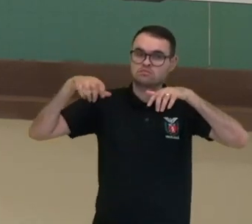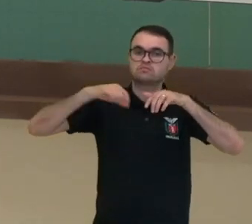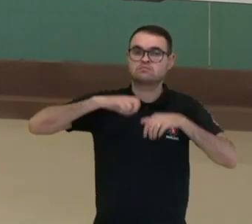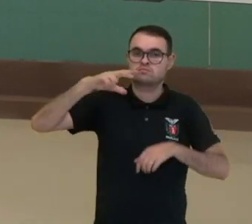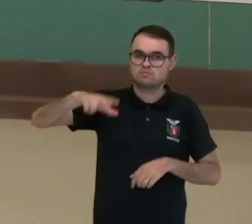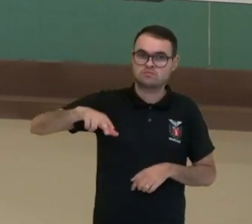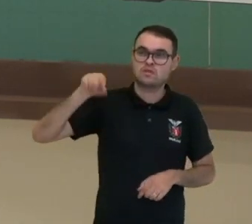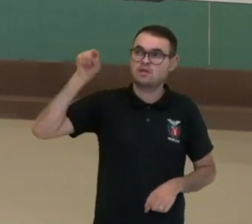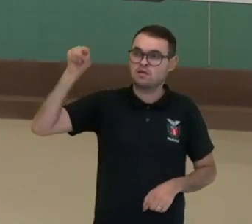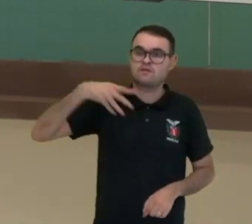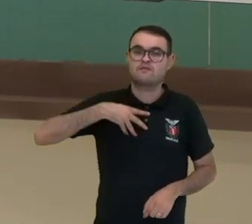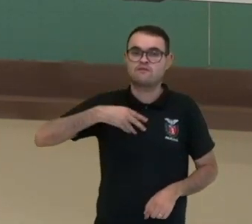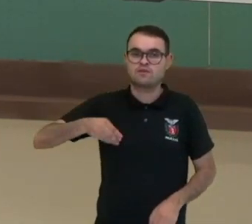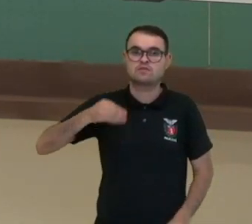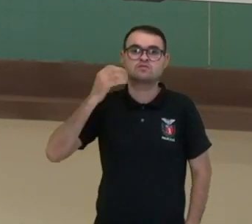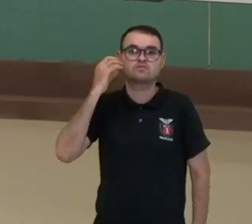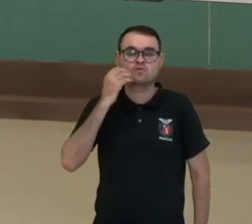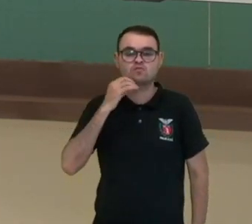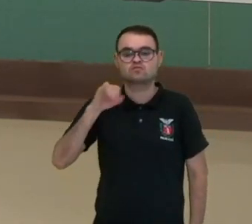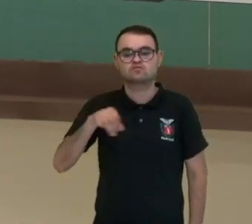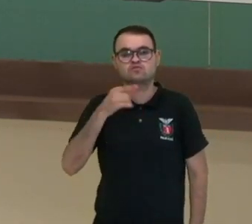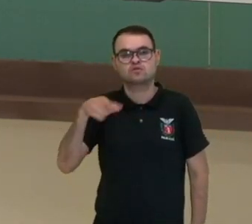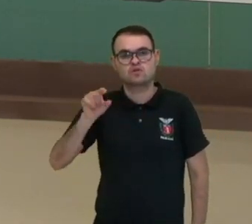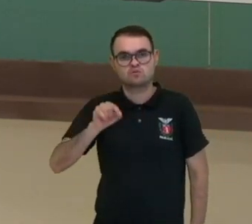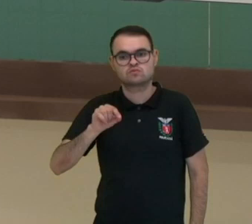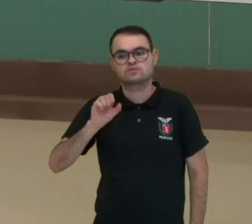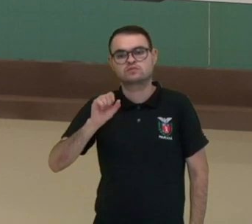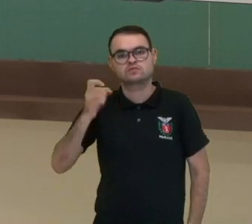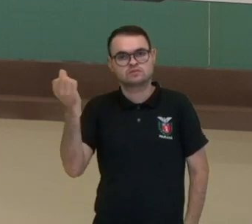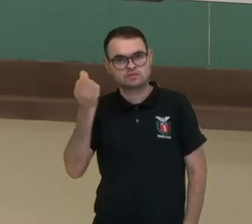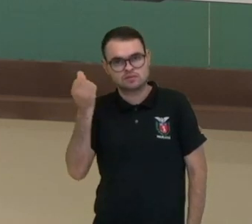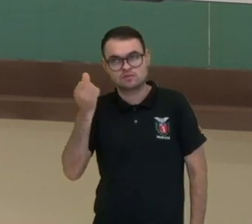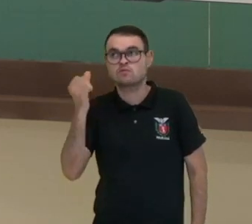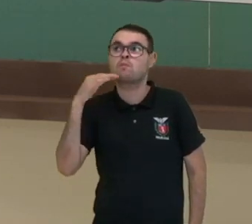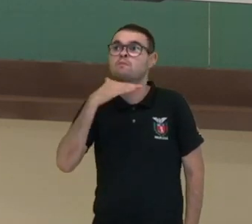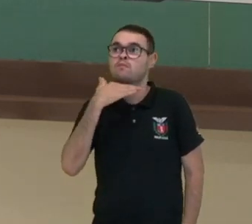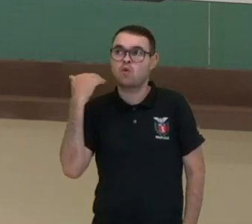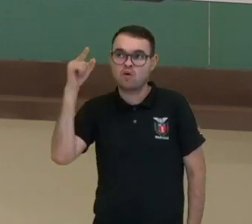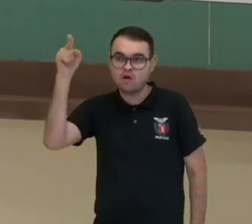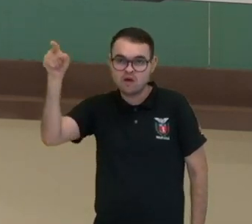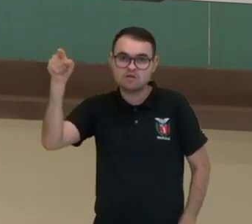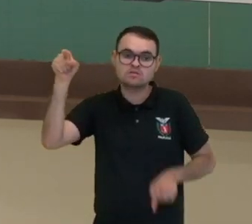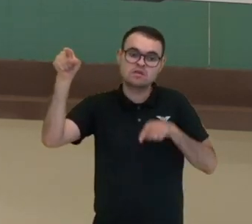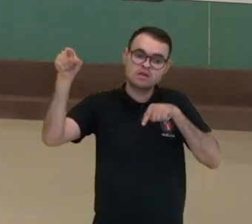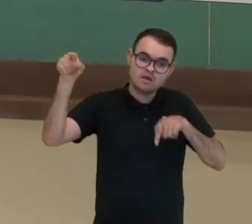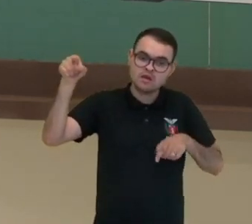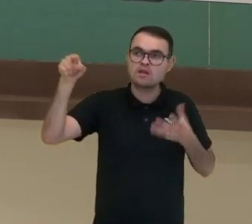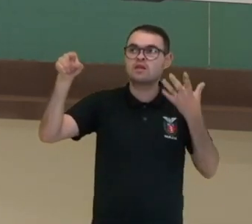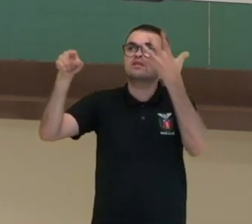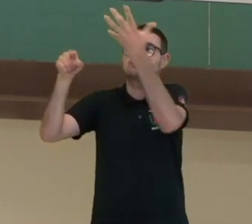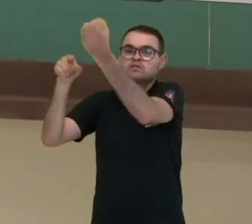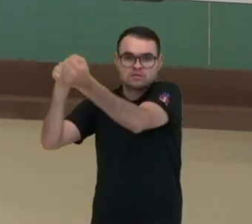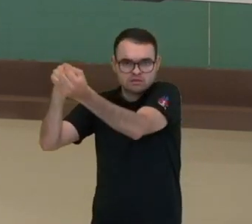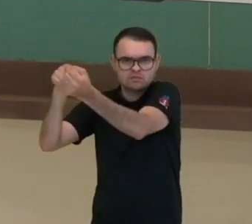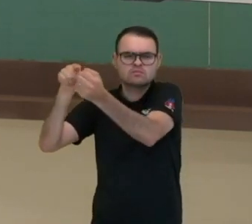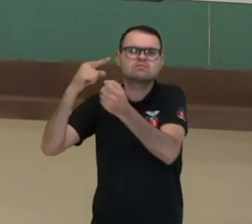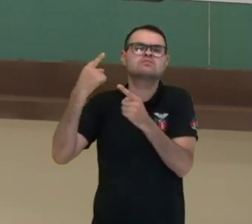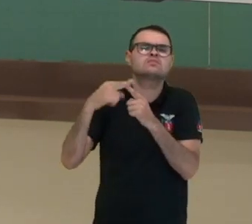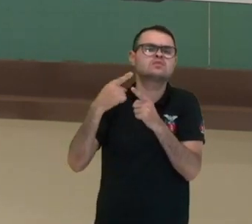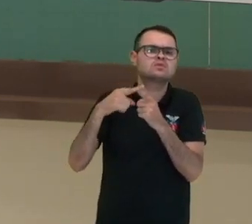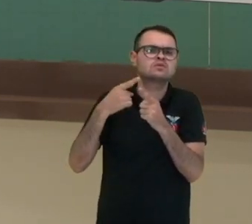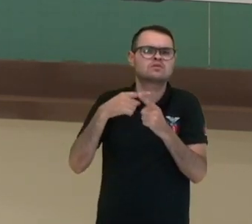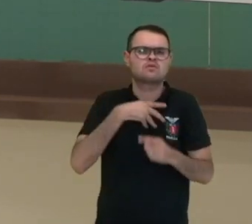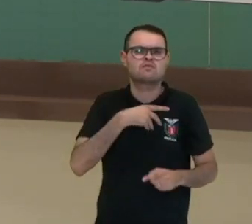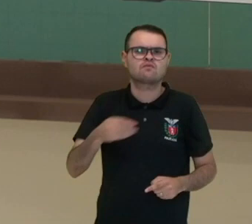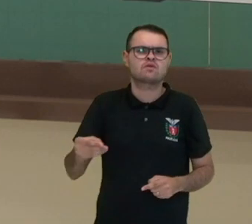I era filho de Dom João VI. Quando Dom João VI morresse, ele assumiria. O que faria um filho ter esse ato de